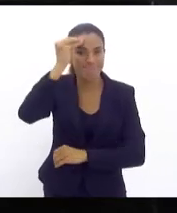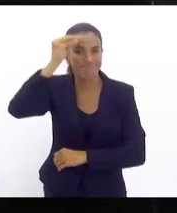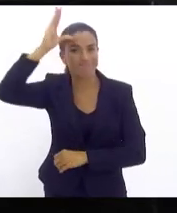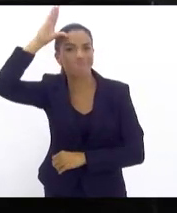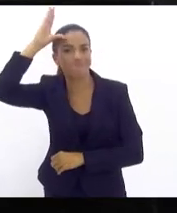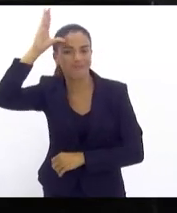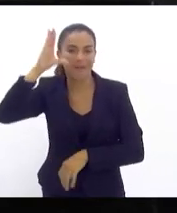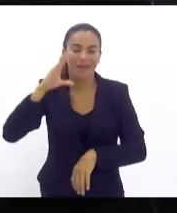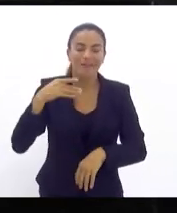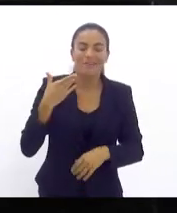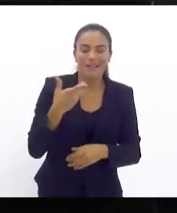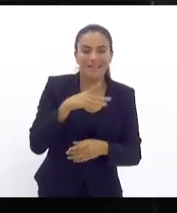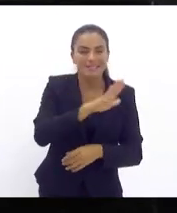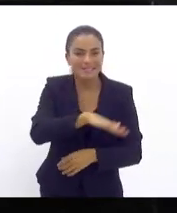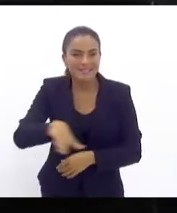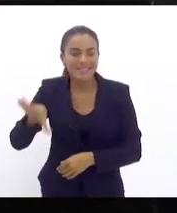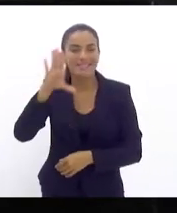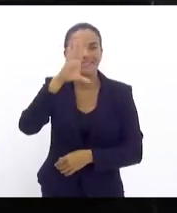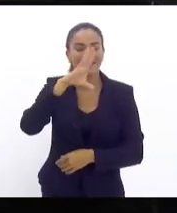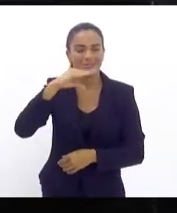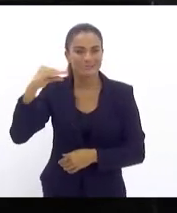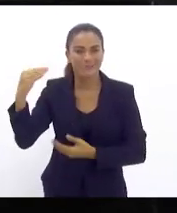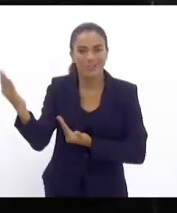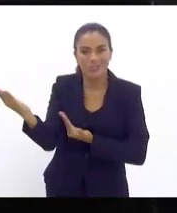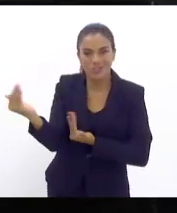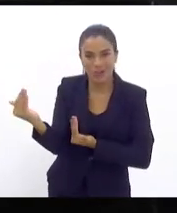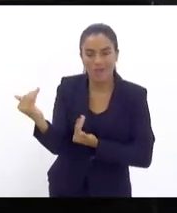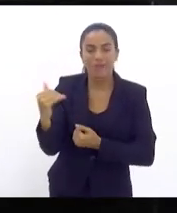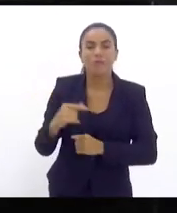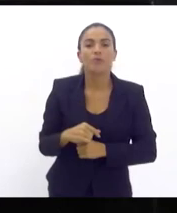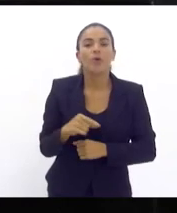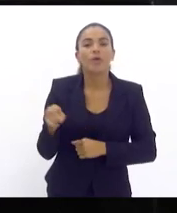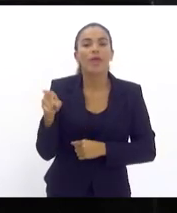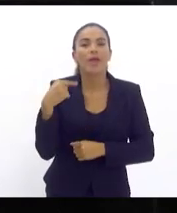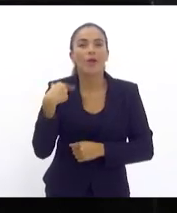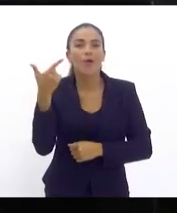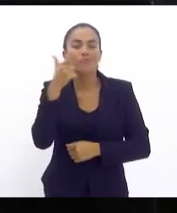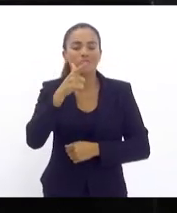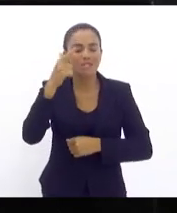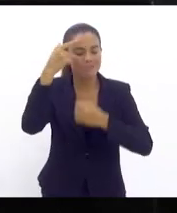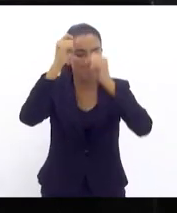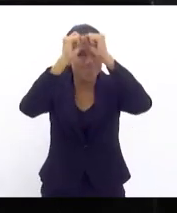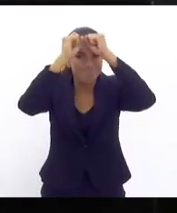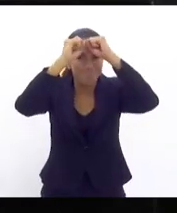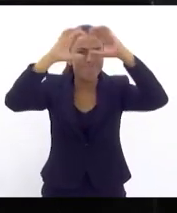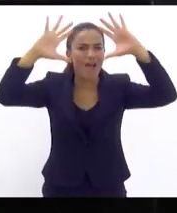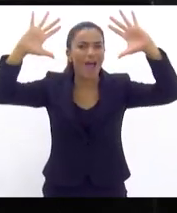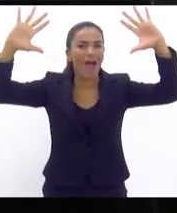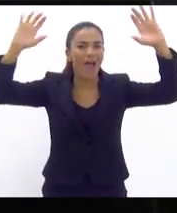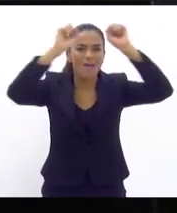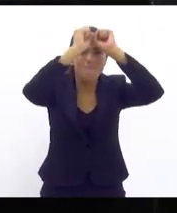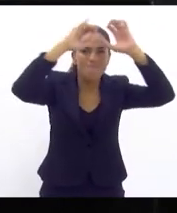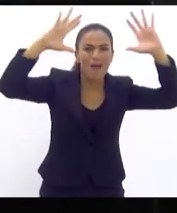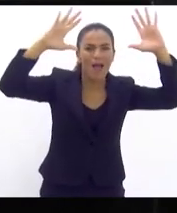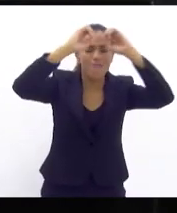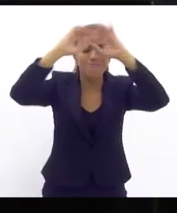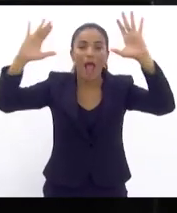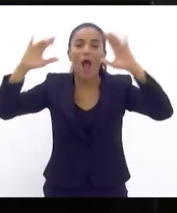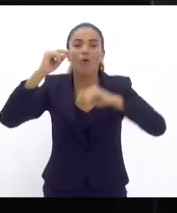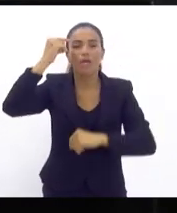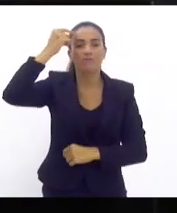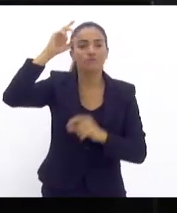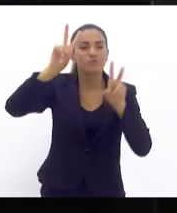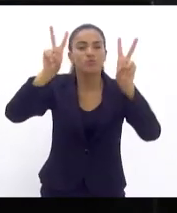para a formação dos nossos jovens, e para que cada um deles possa florescer e ter cada vez mais o ímpeto de respeito,